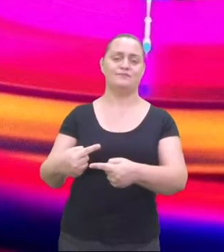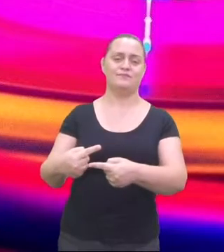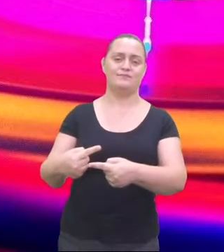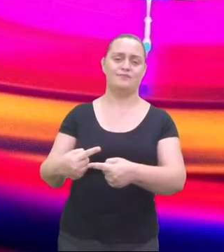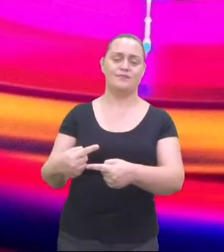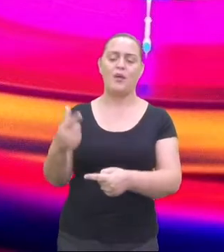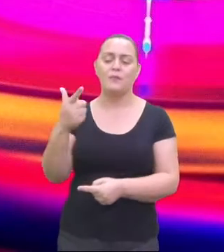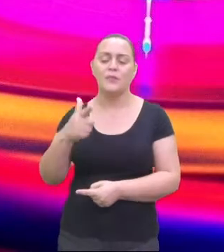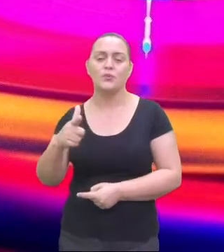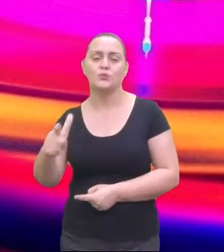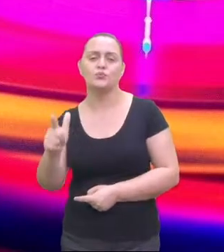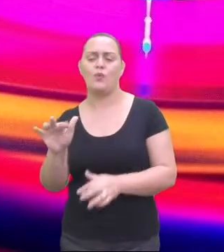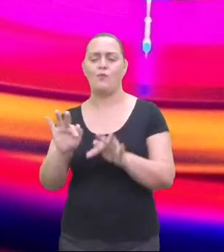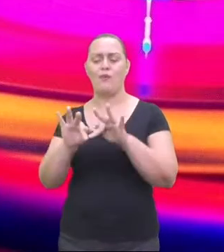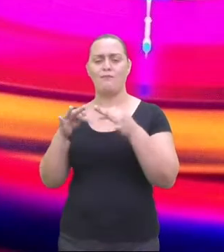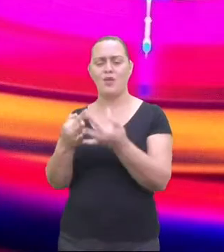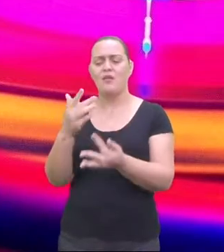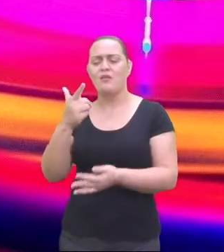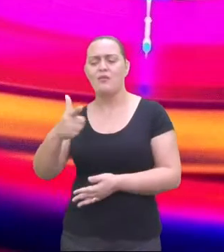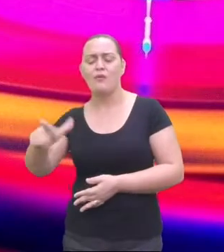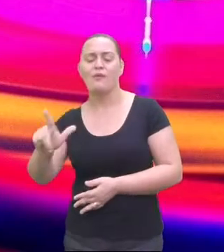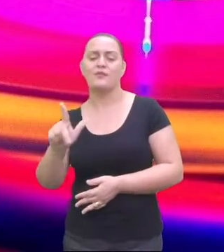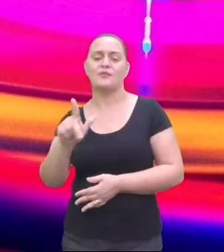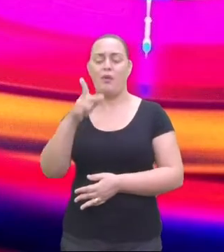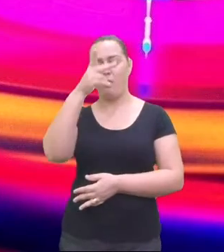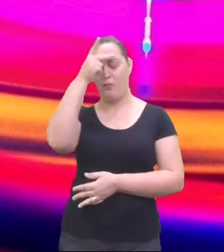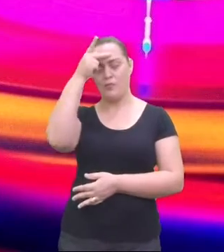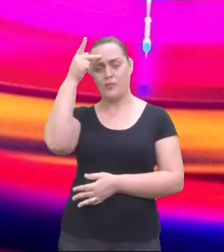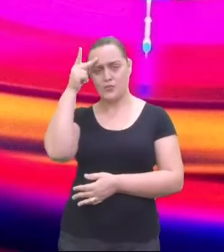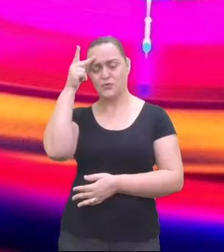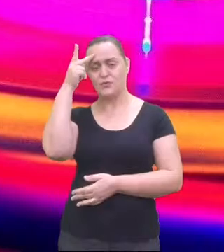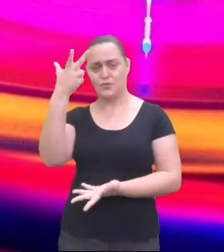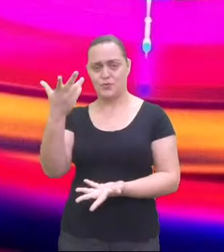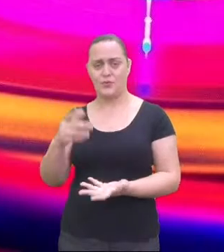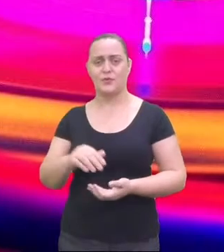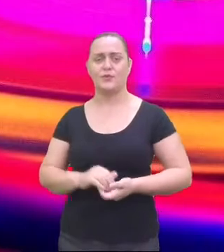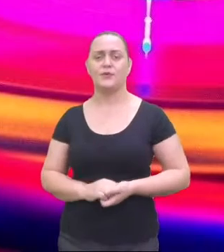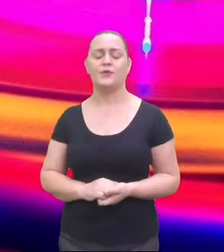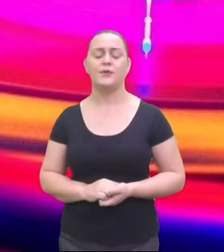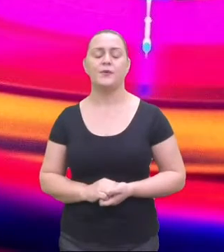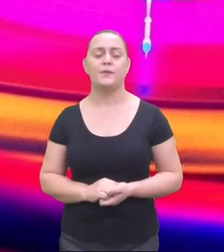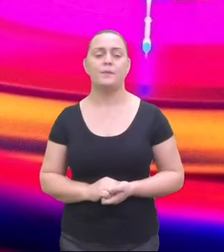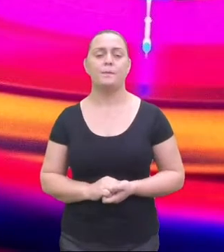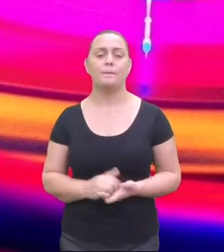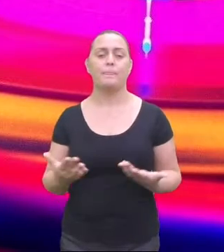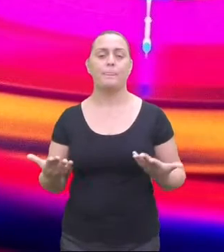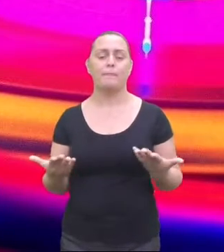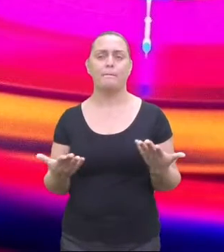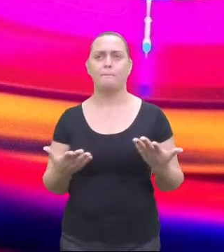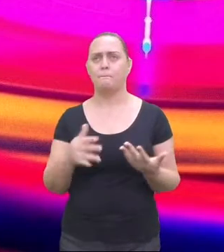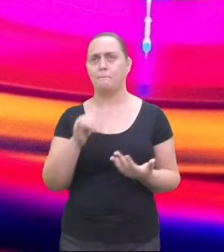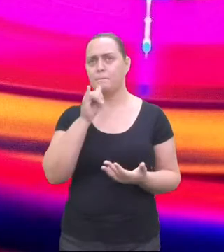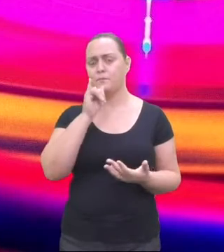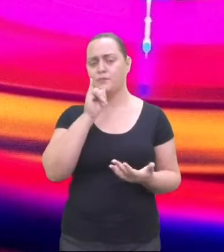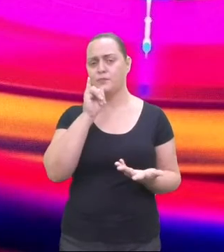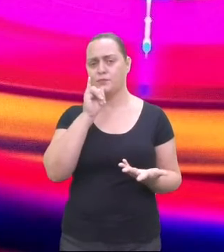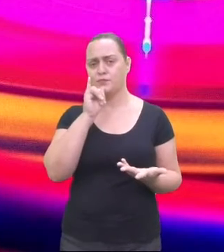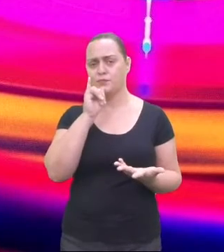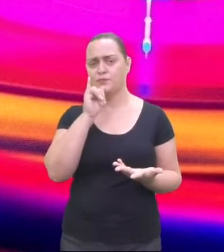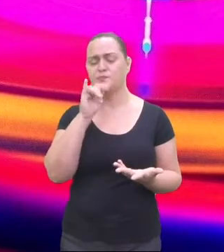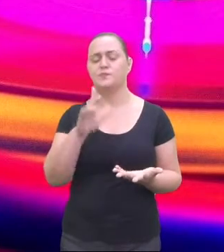tradicional, na maior parte do continente, ela é transmitida oralmente ou